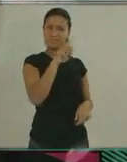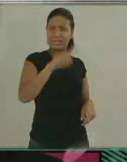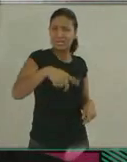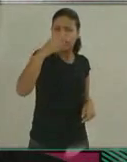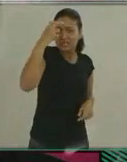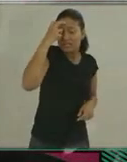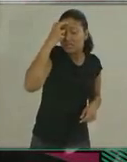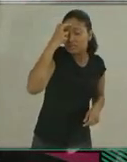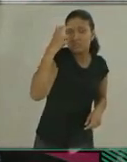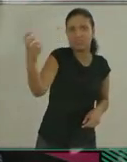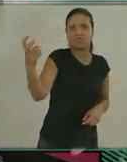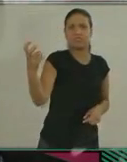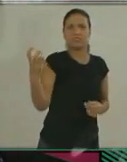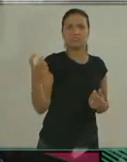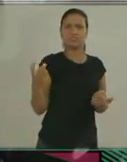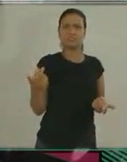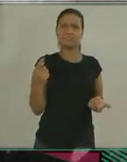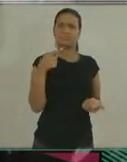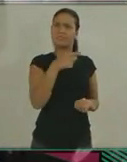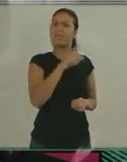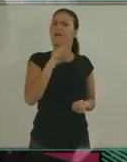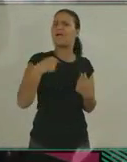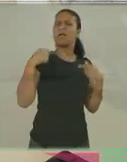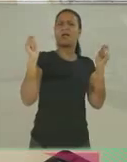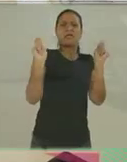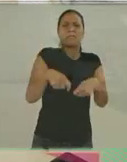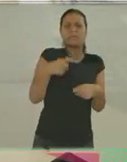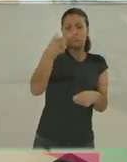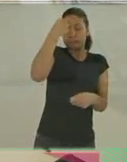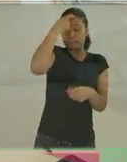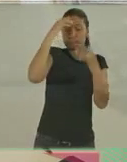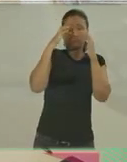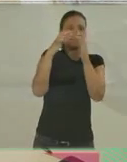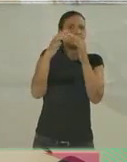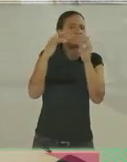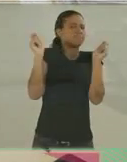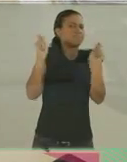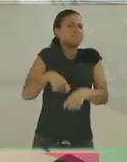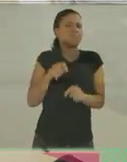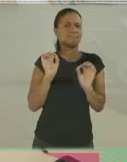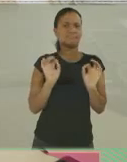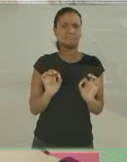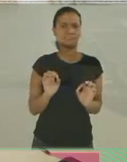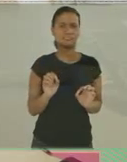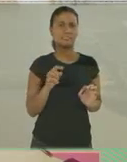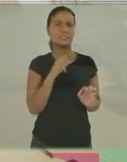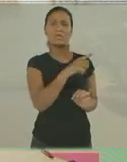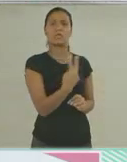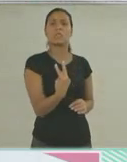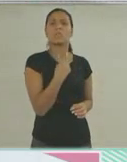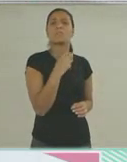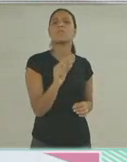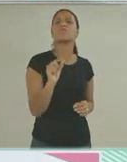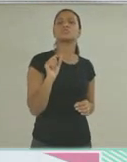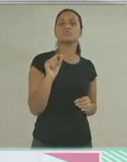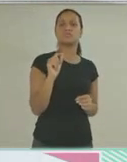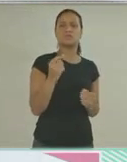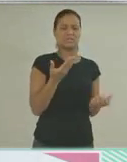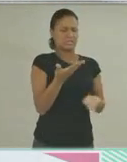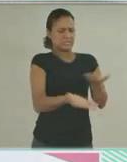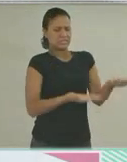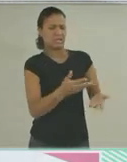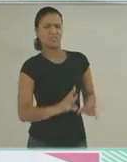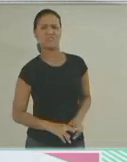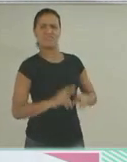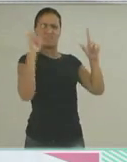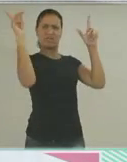certo, tá? Mas para o trabalho, não. Ela tem uma capacidade, ela é inteligente, ela tem uma